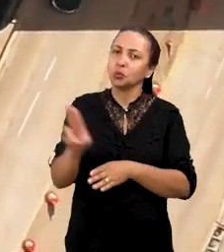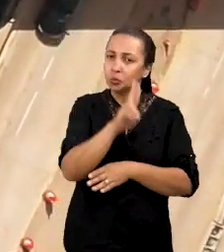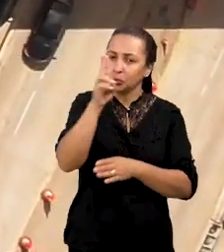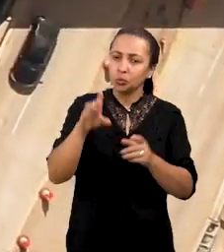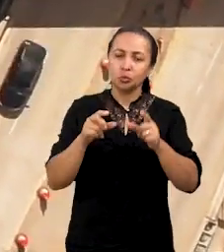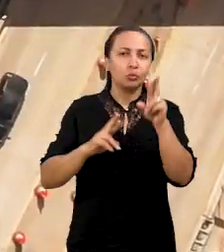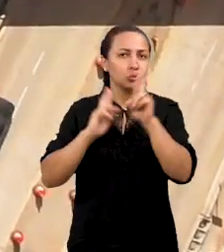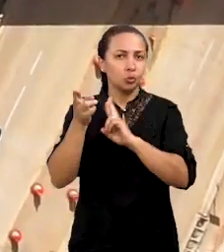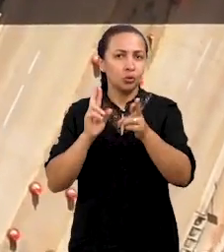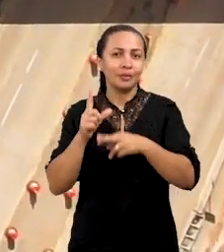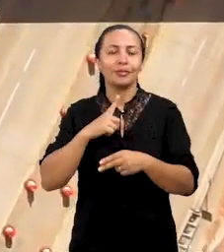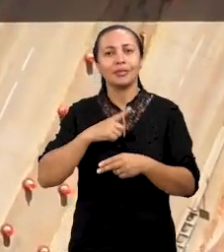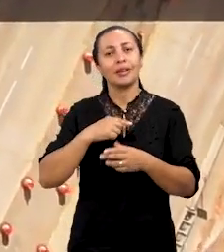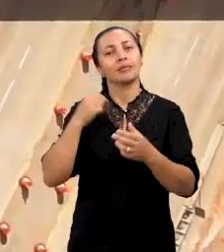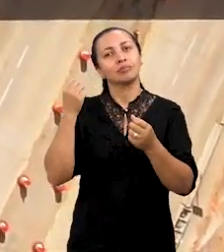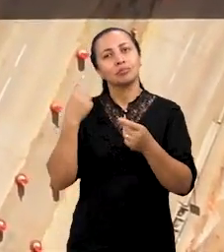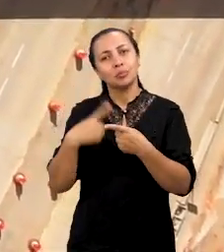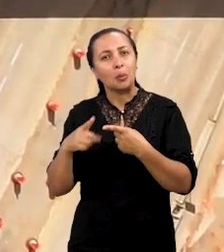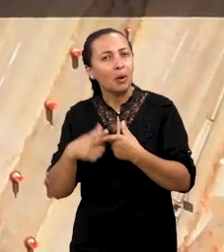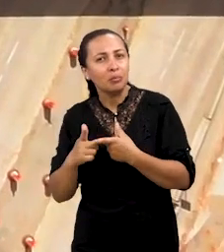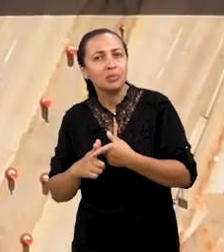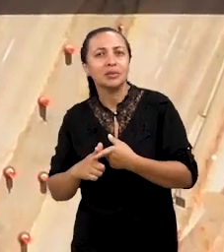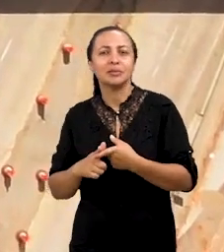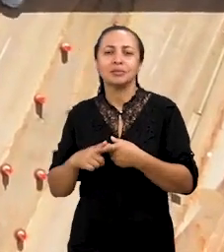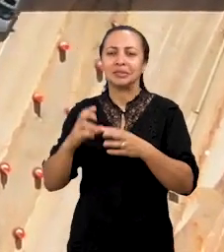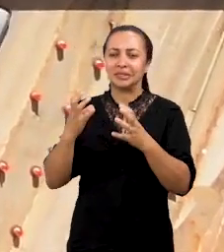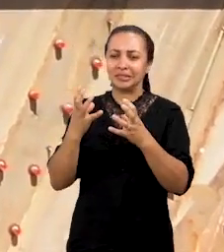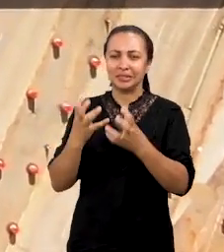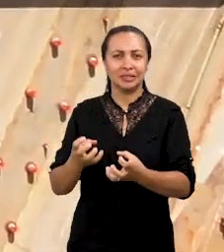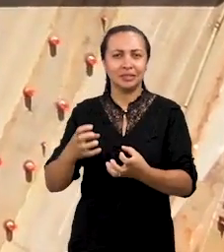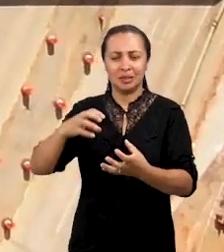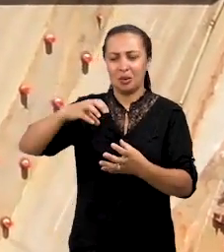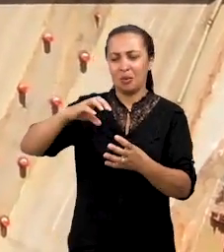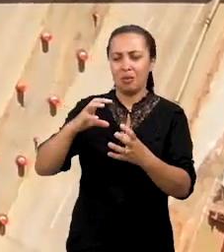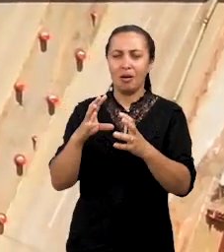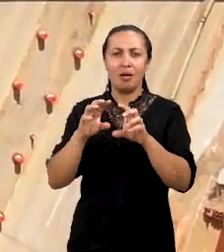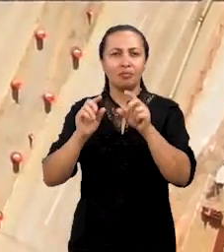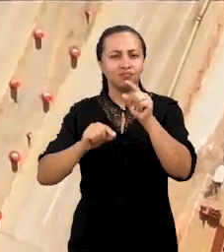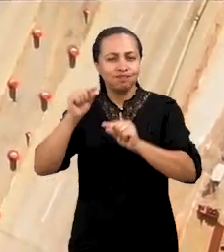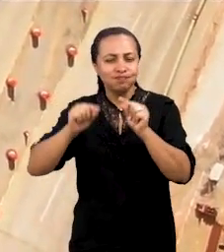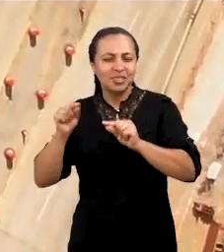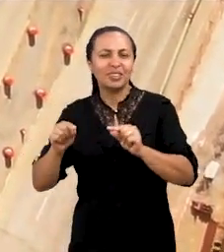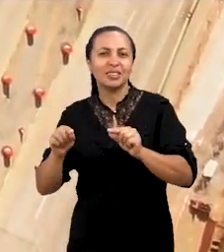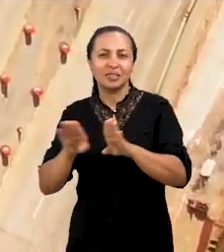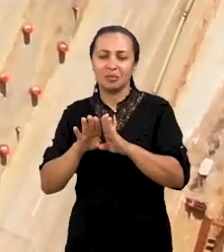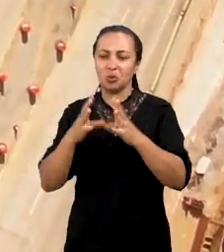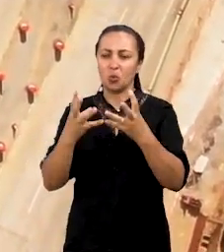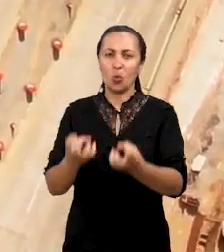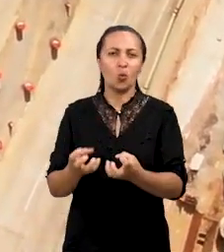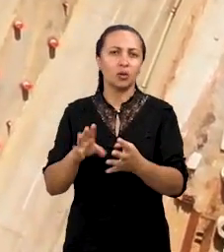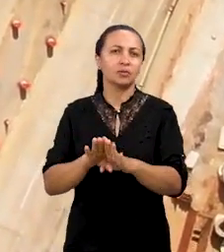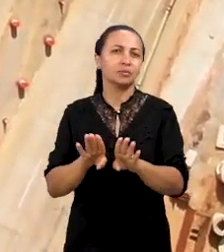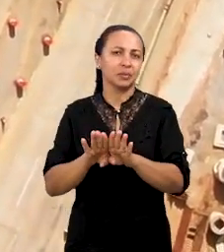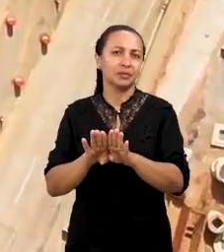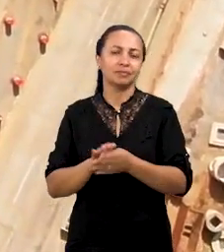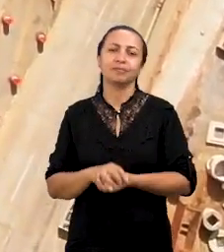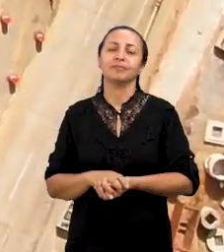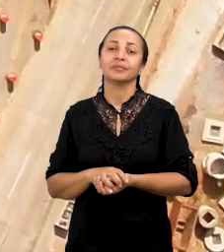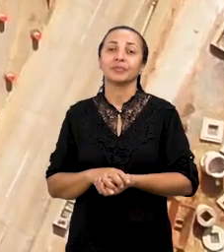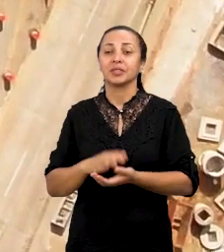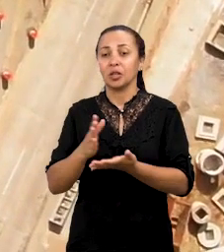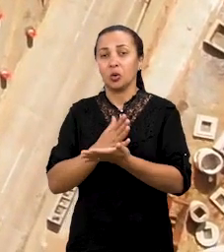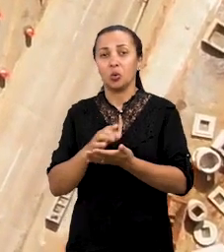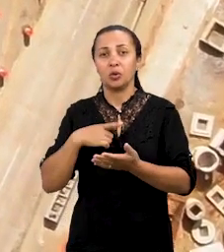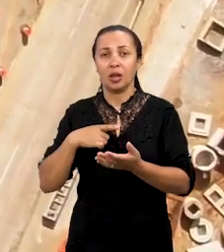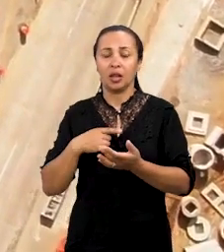podem ter defeitos, trincamentos. Esses trincamentos vão originar os buracos e esses buracos muitas